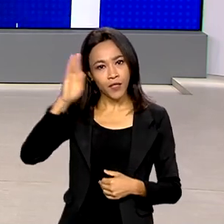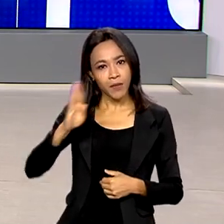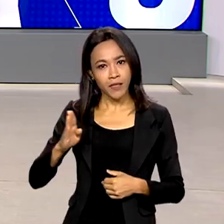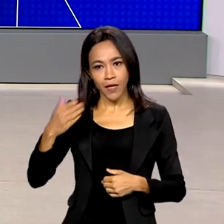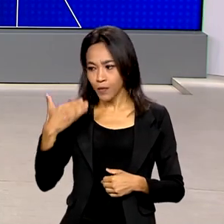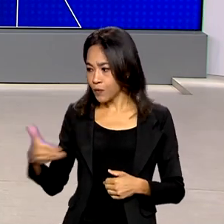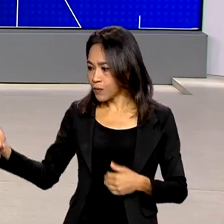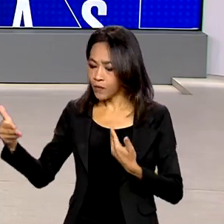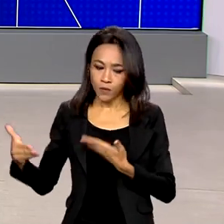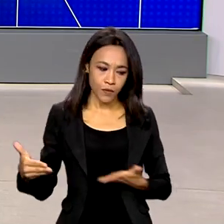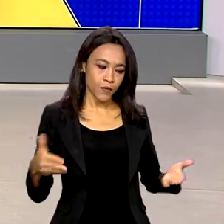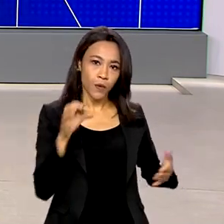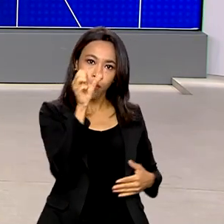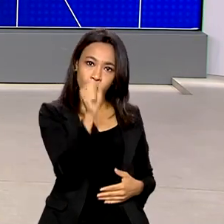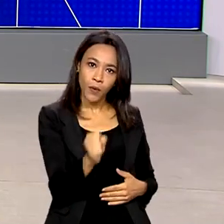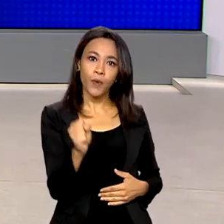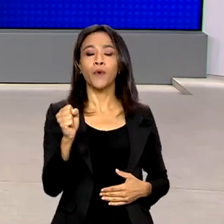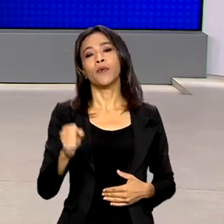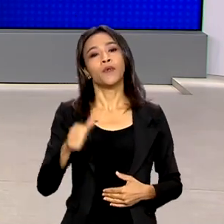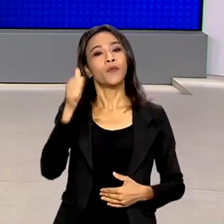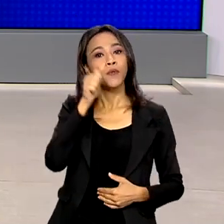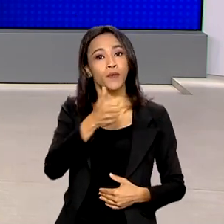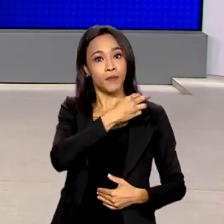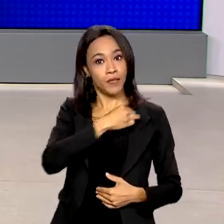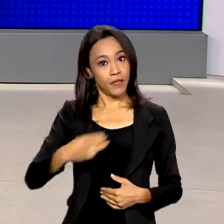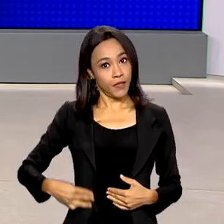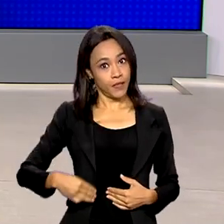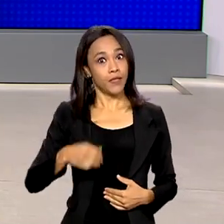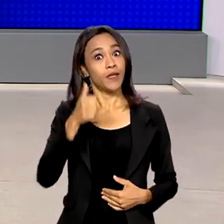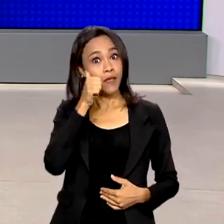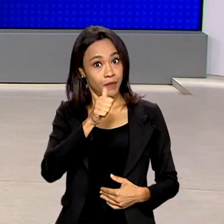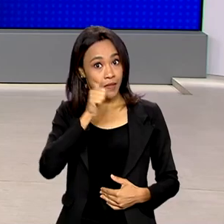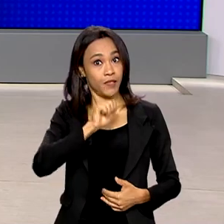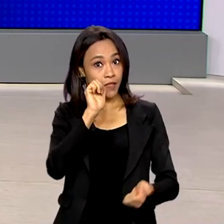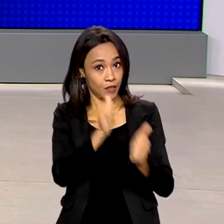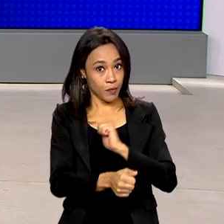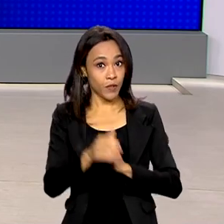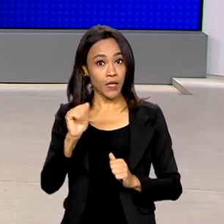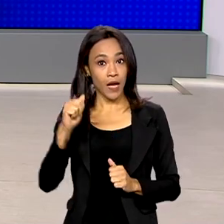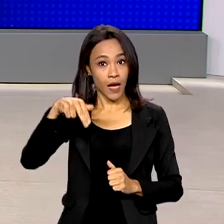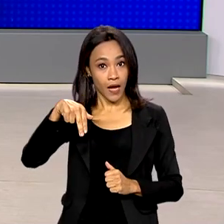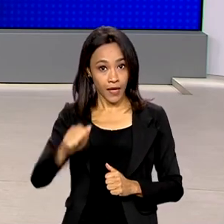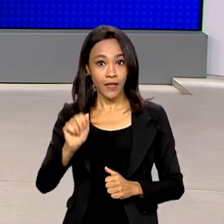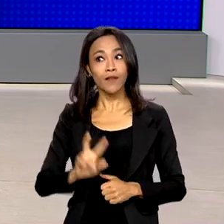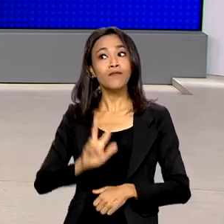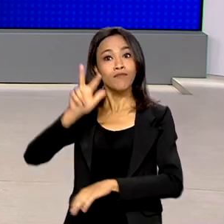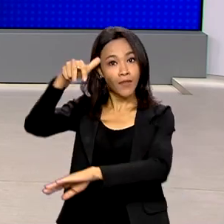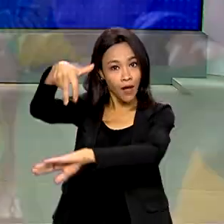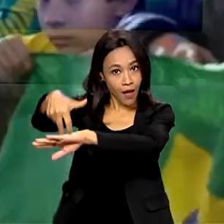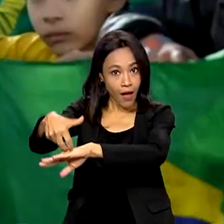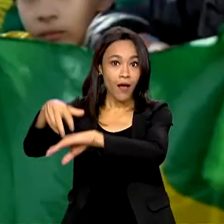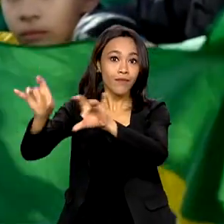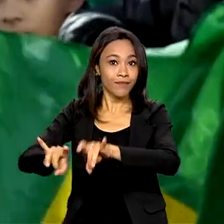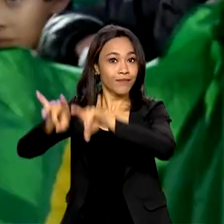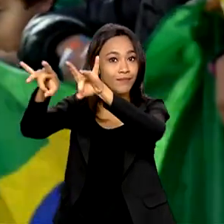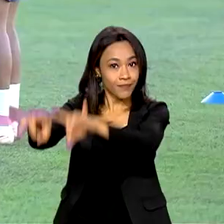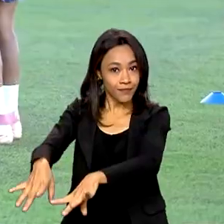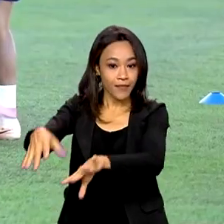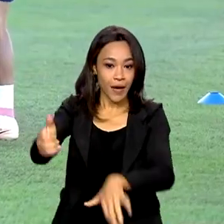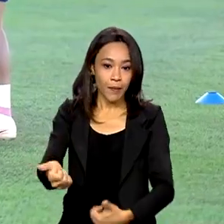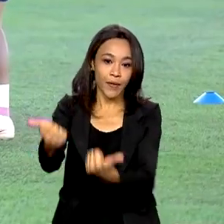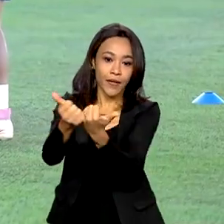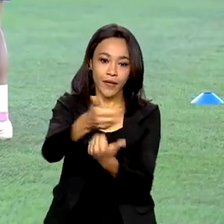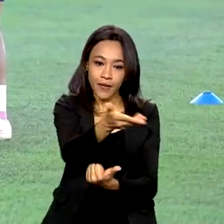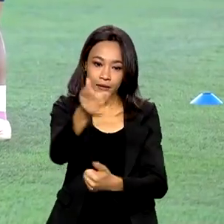ministras. A ministra do Esporte, Ana Moser, está na Austrália, sede da Copa. Além de dar apoio às meninas da